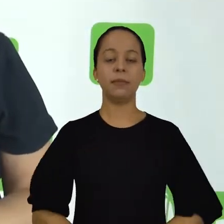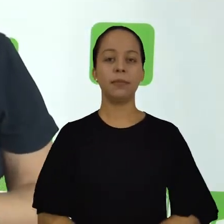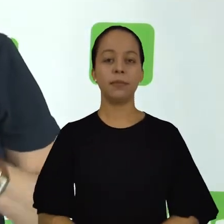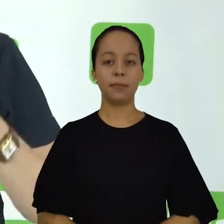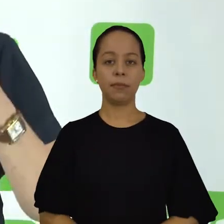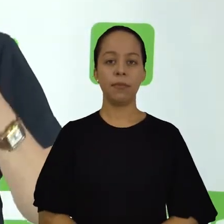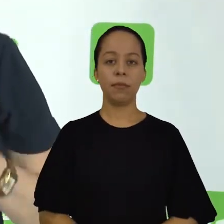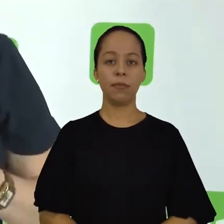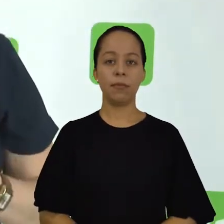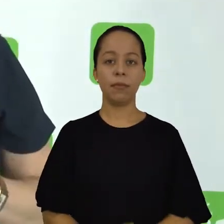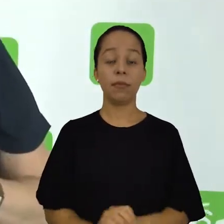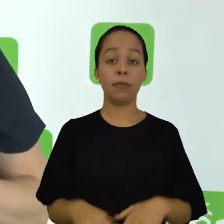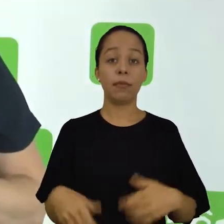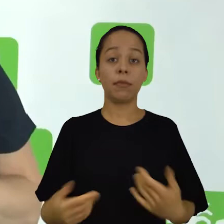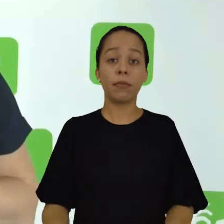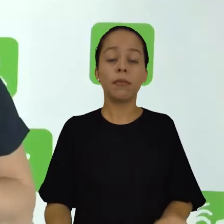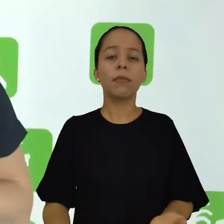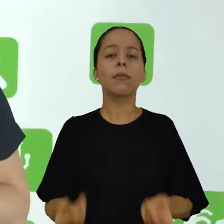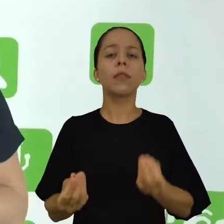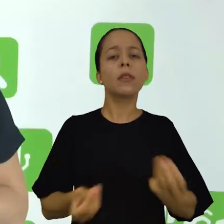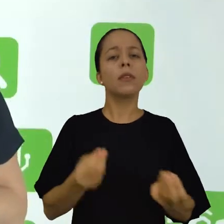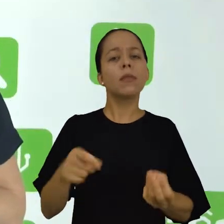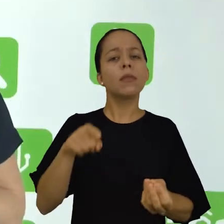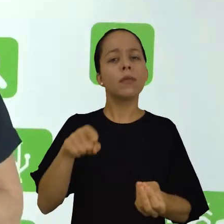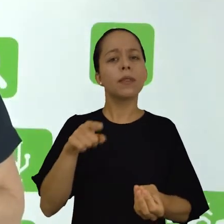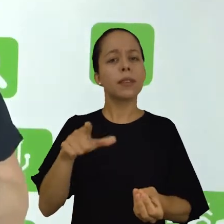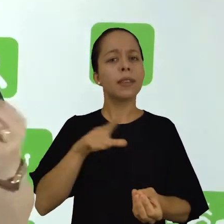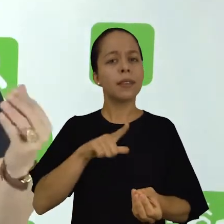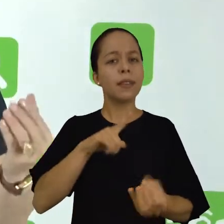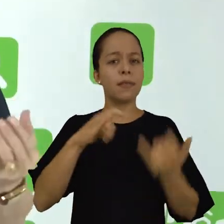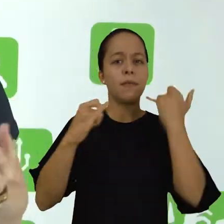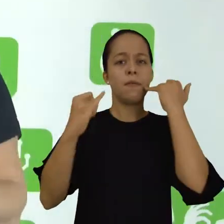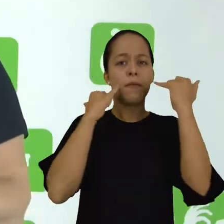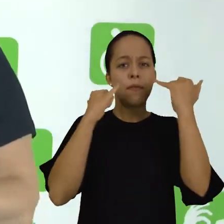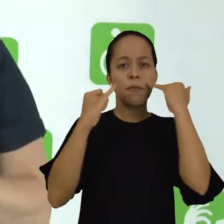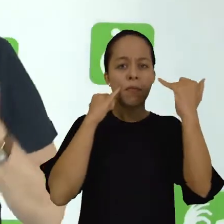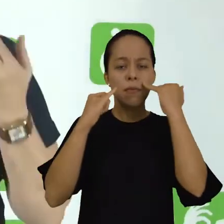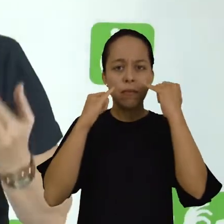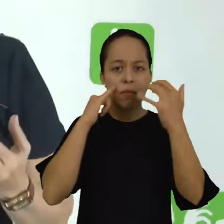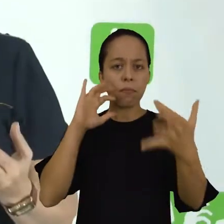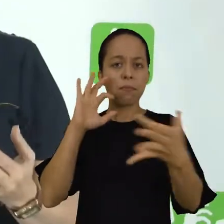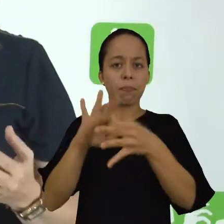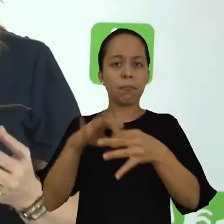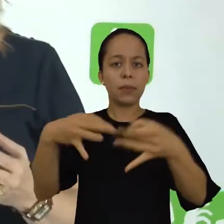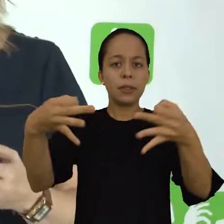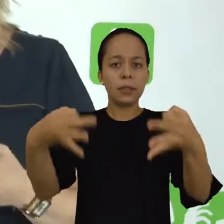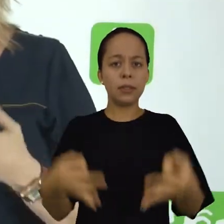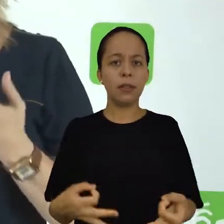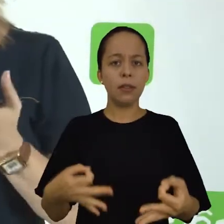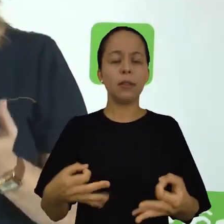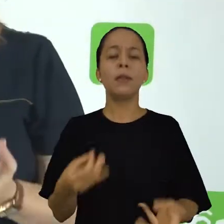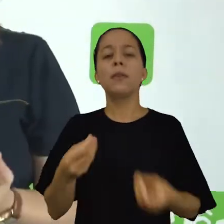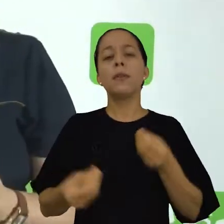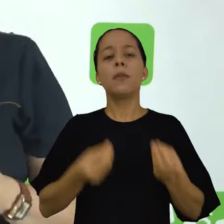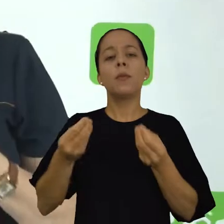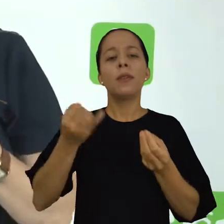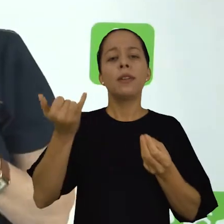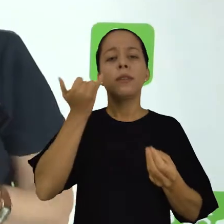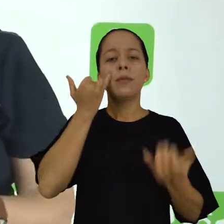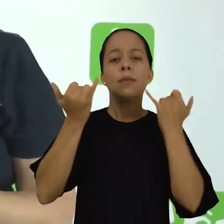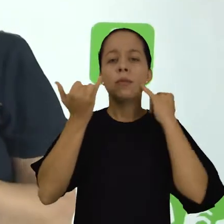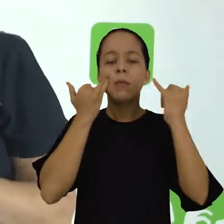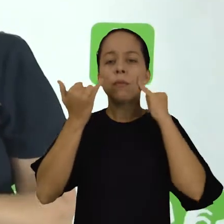pesquisa. Então, para que você tenha arquivado essas informações,